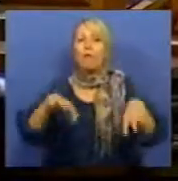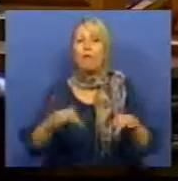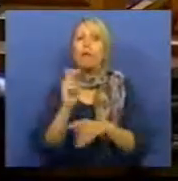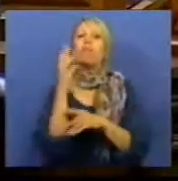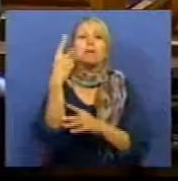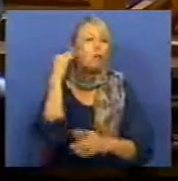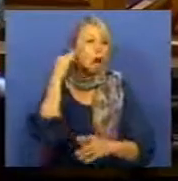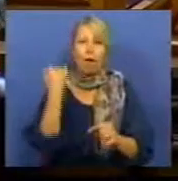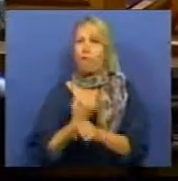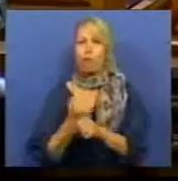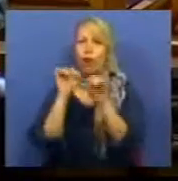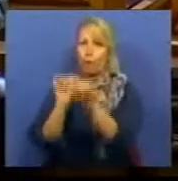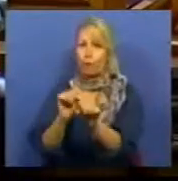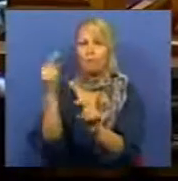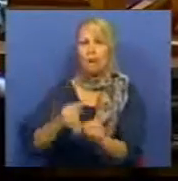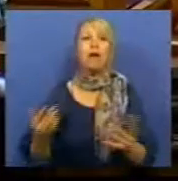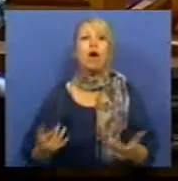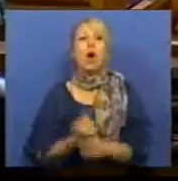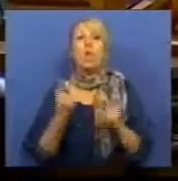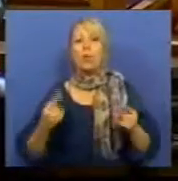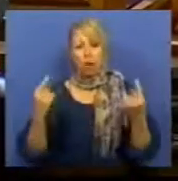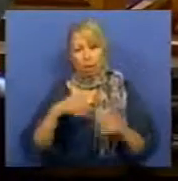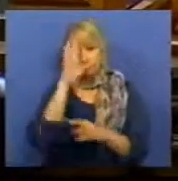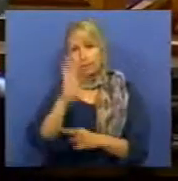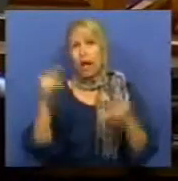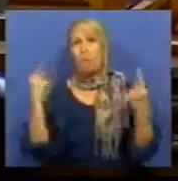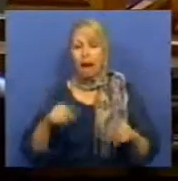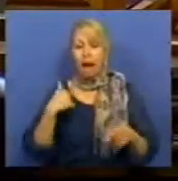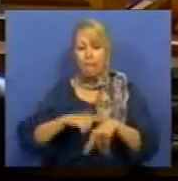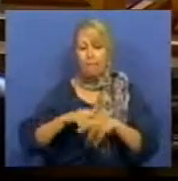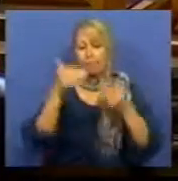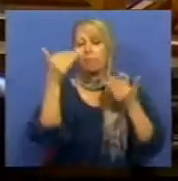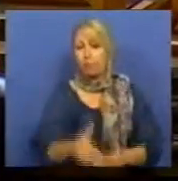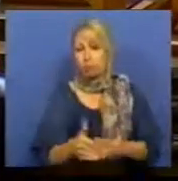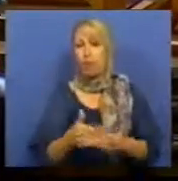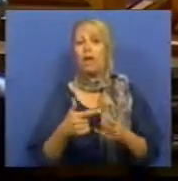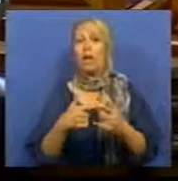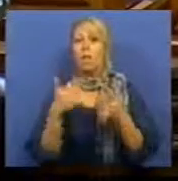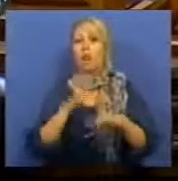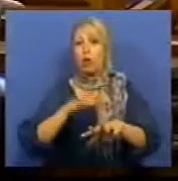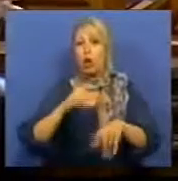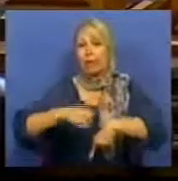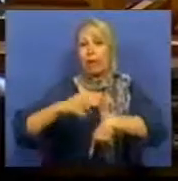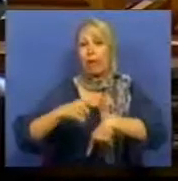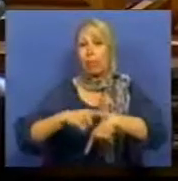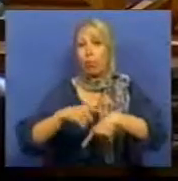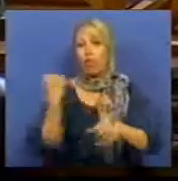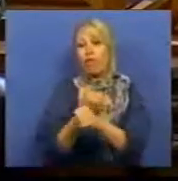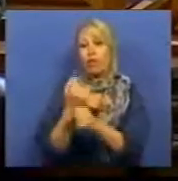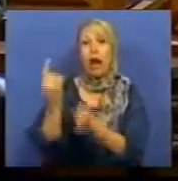logo, porque, como se sabe, há um período legal de nojo no exercício de determinadas funções, que tem a duração de três anos,